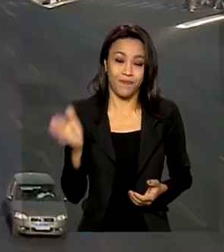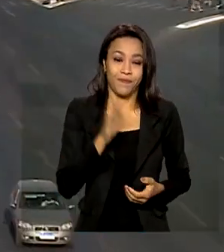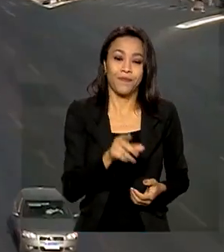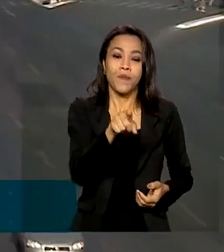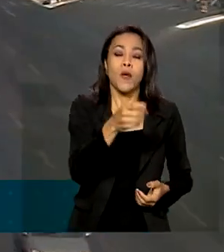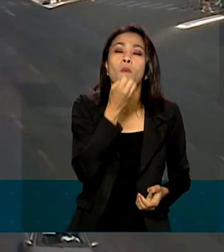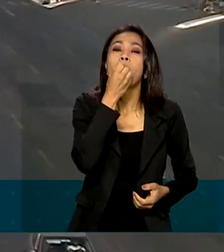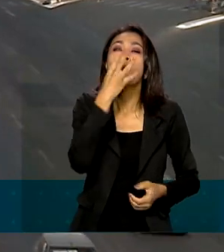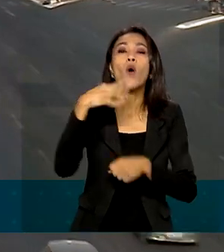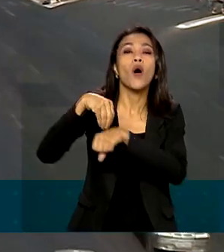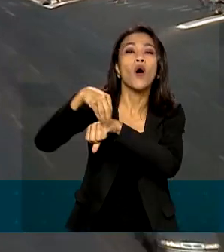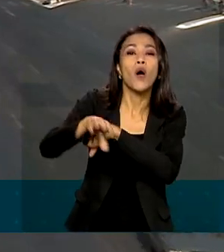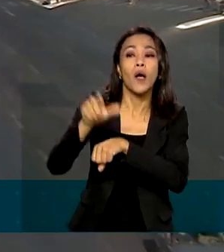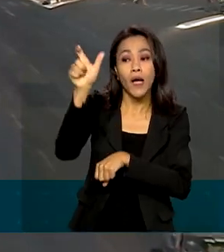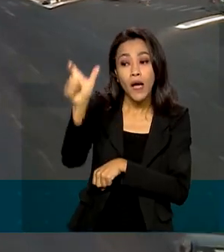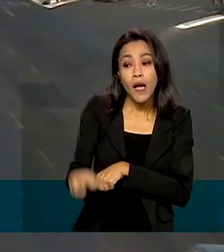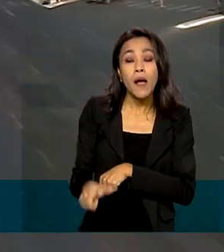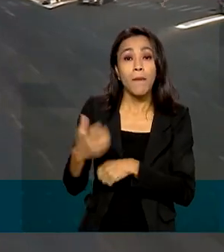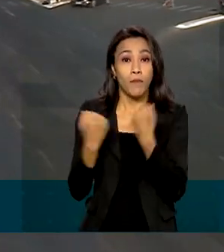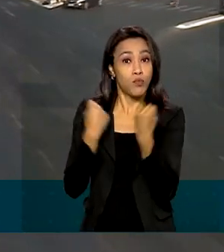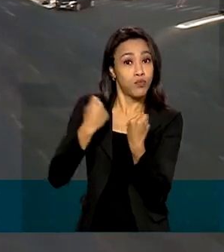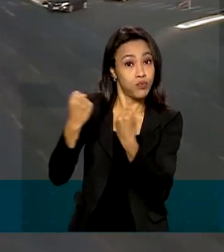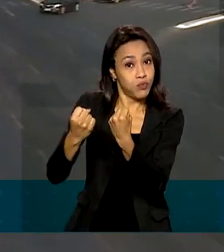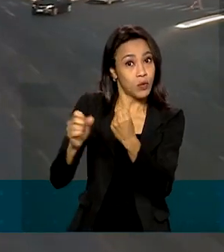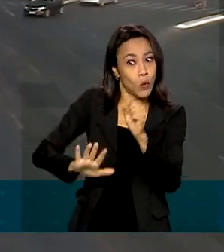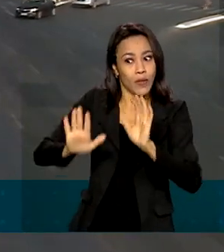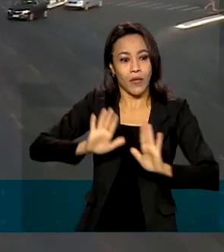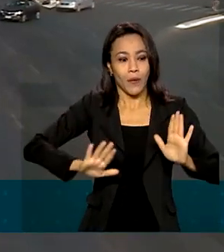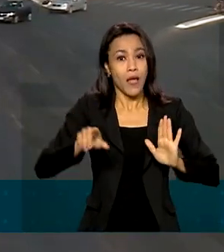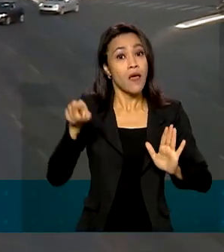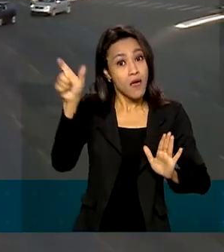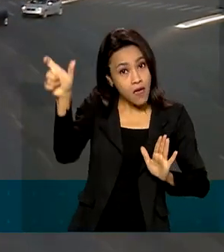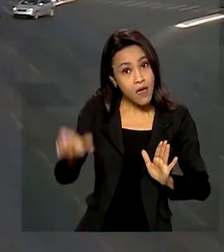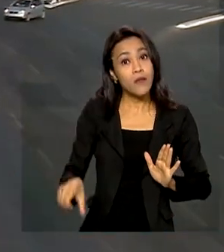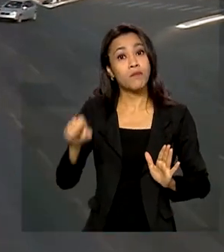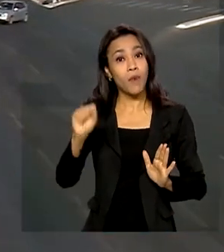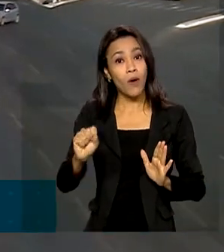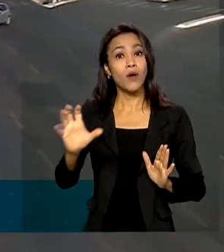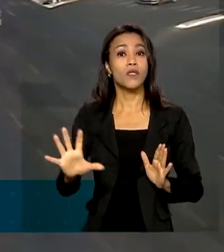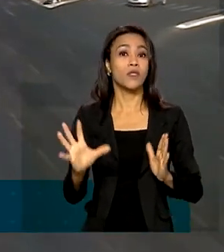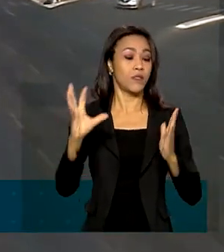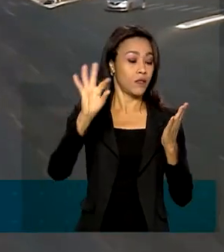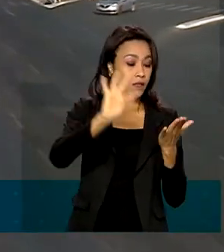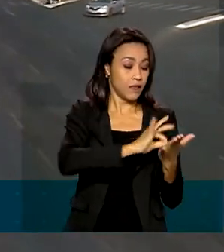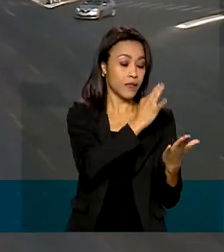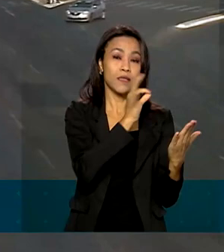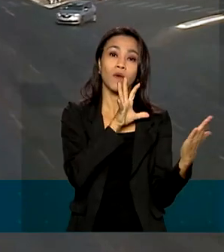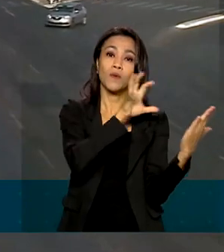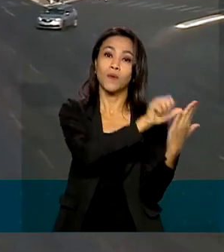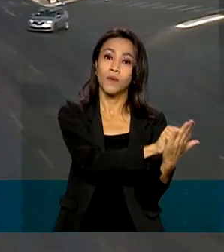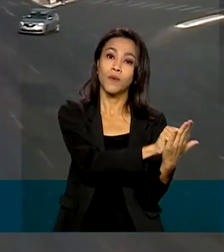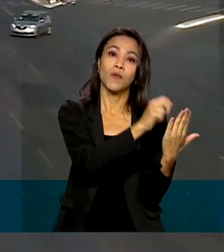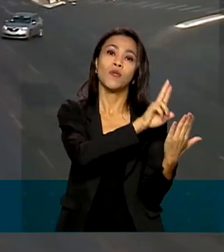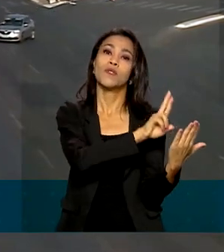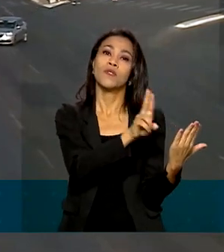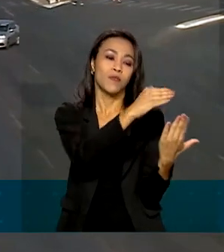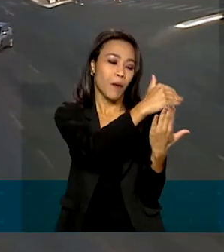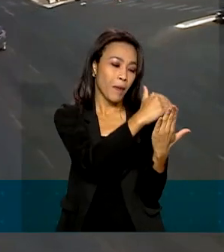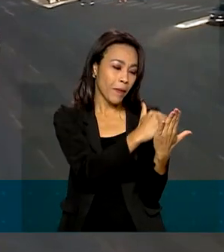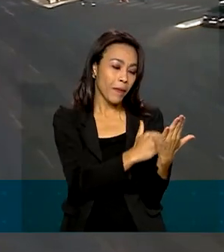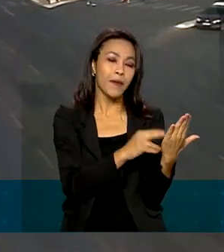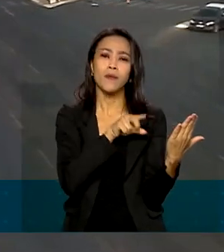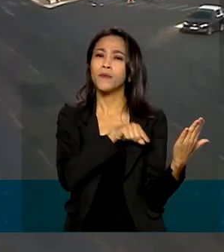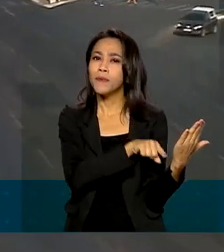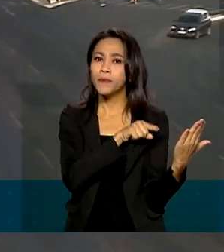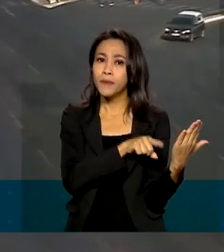motoristas cuidadosos é que agora eles vão poder se inscrever no Registro Nacional Positivo de Condutores, também